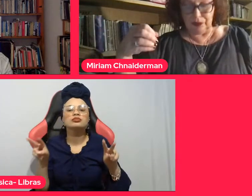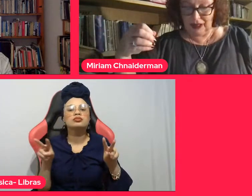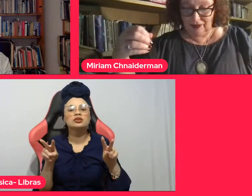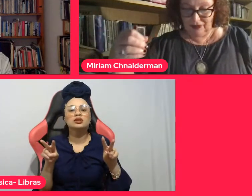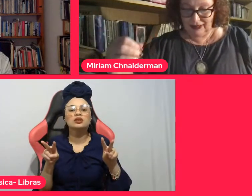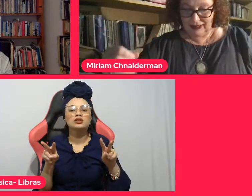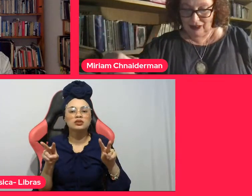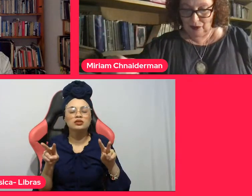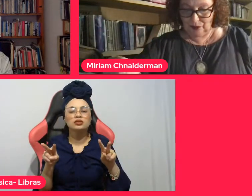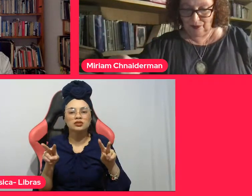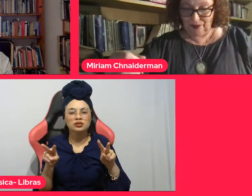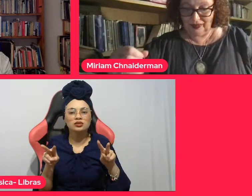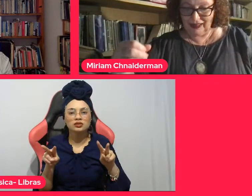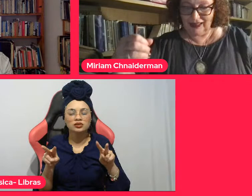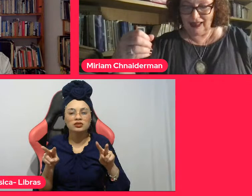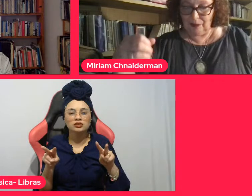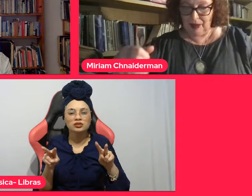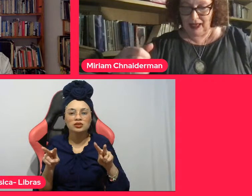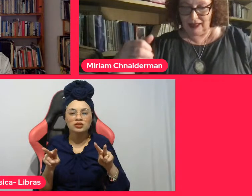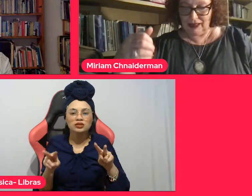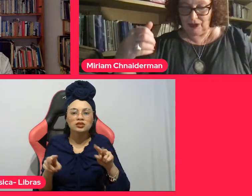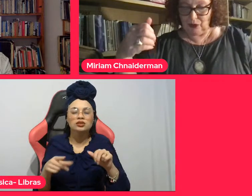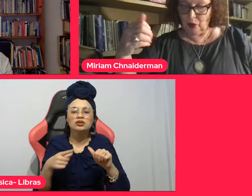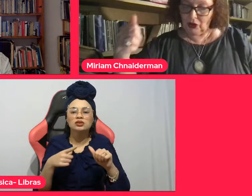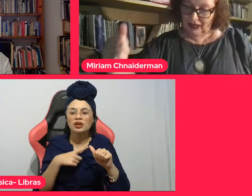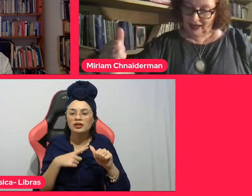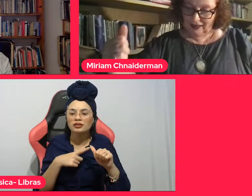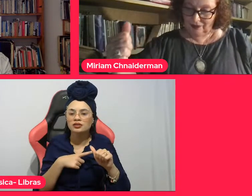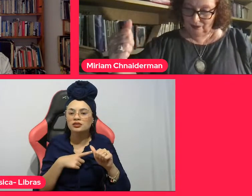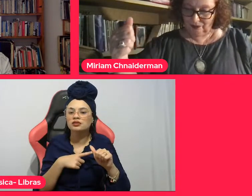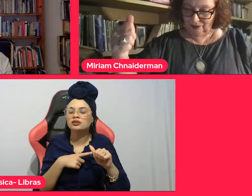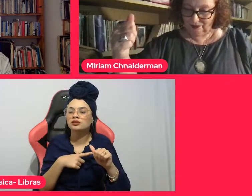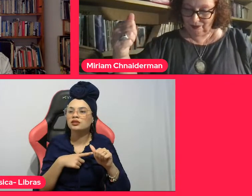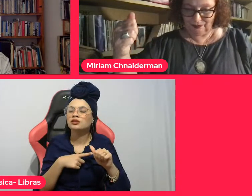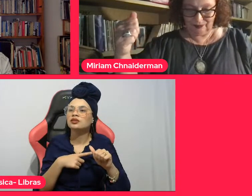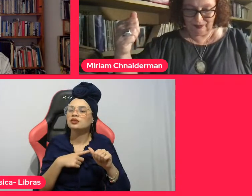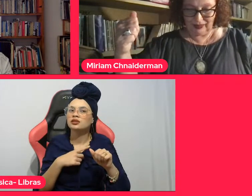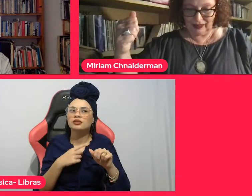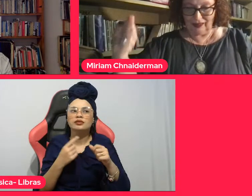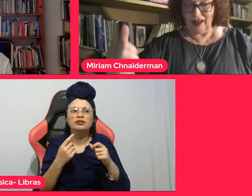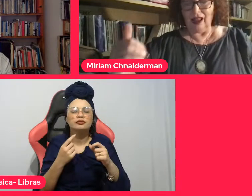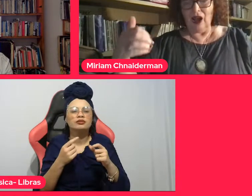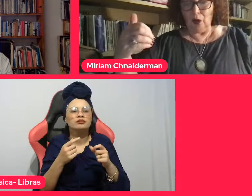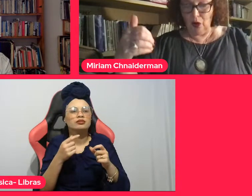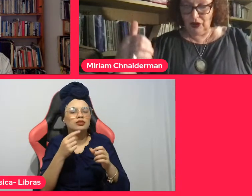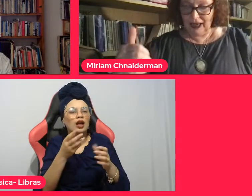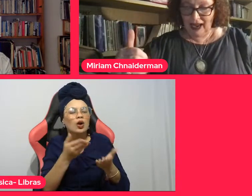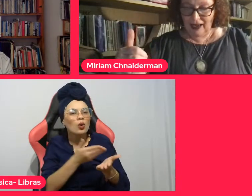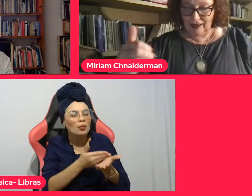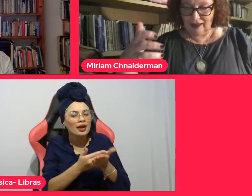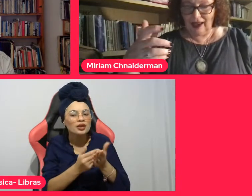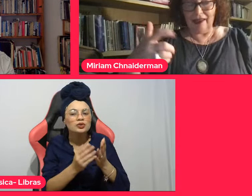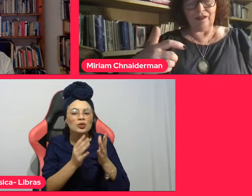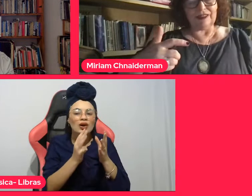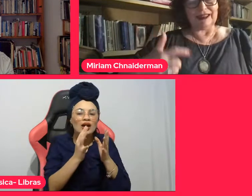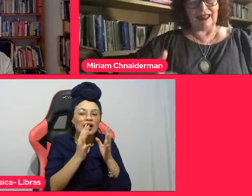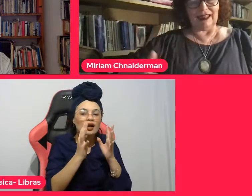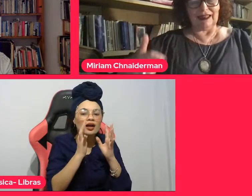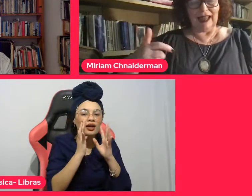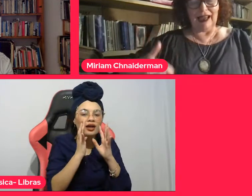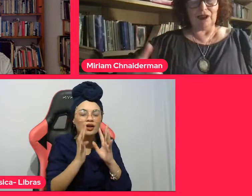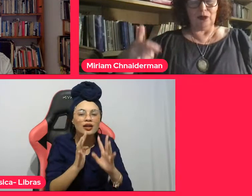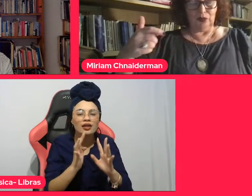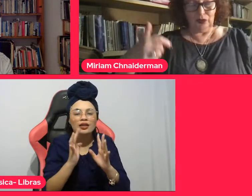campo da visão que emerge o olhar. O olhar é